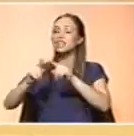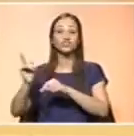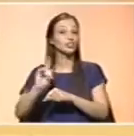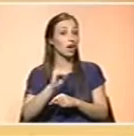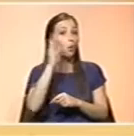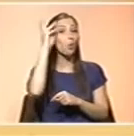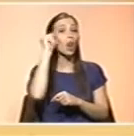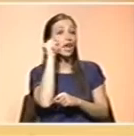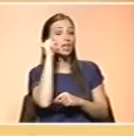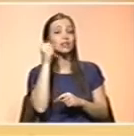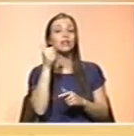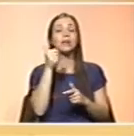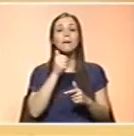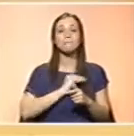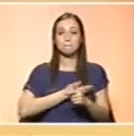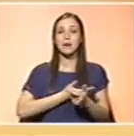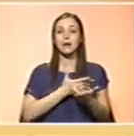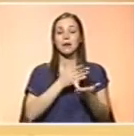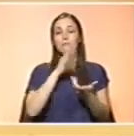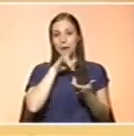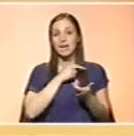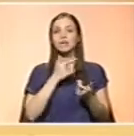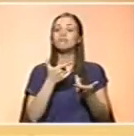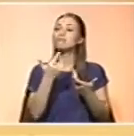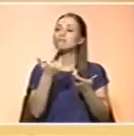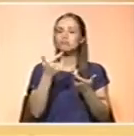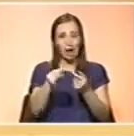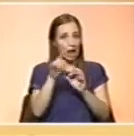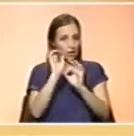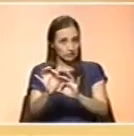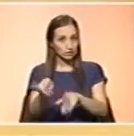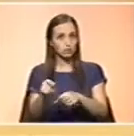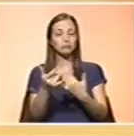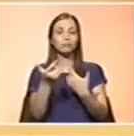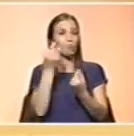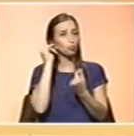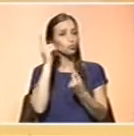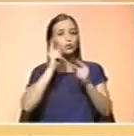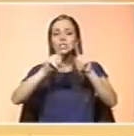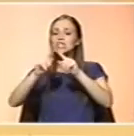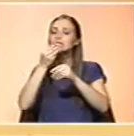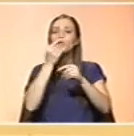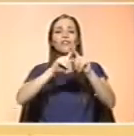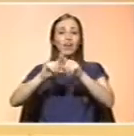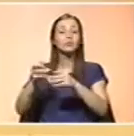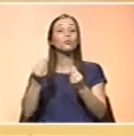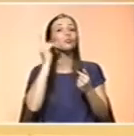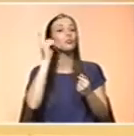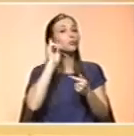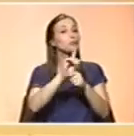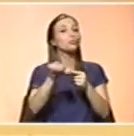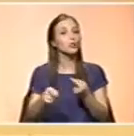lactente alimentado com leite materno passa por esta fase de aprendizagem. Isto tem uma enorme importância, não apenas num